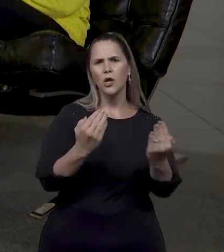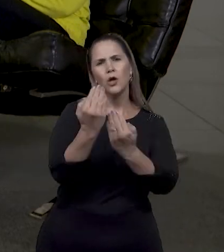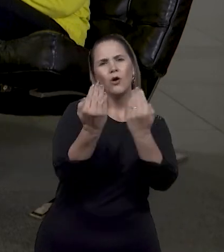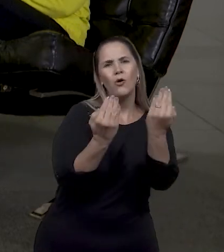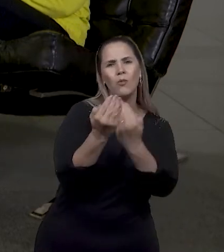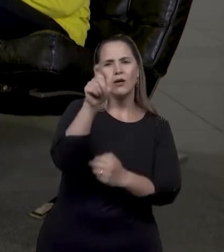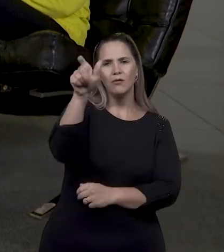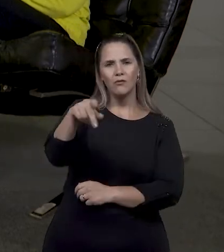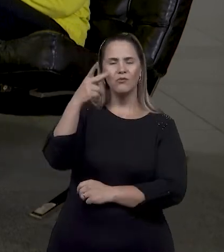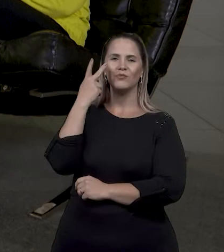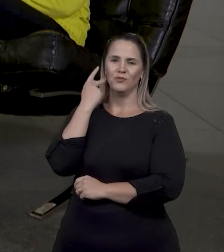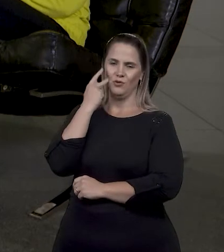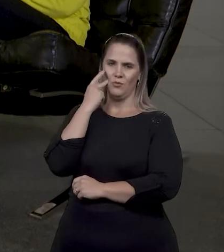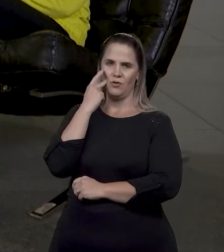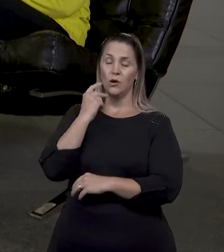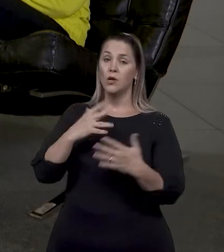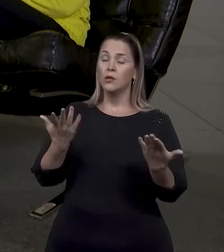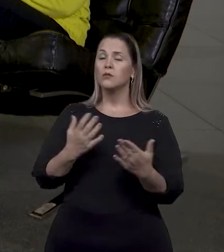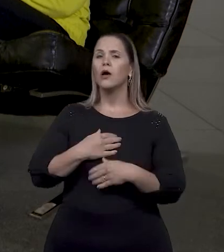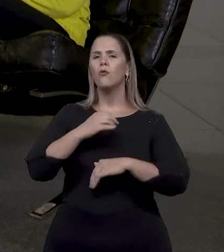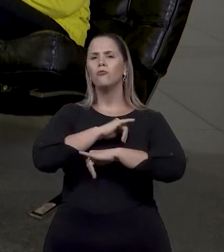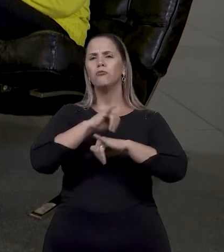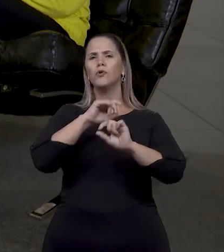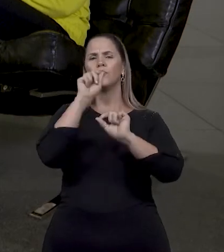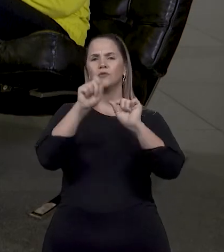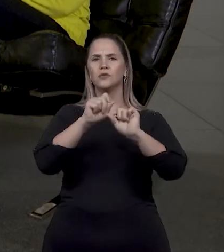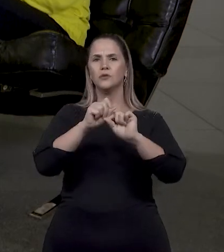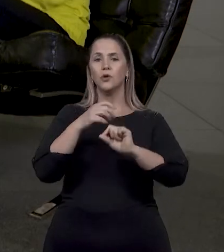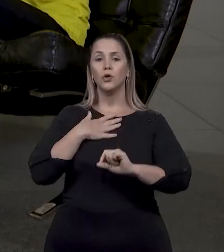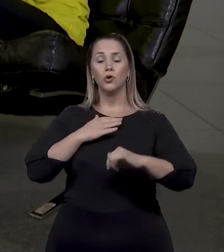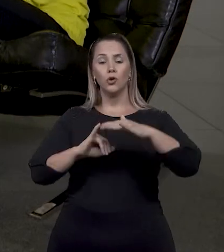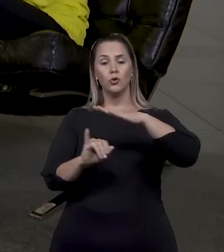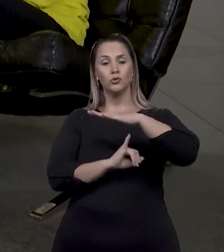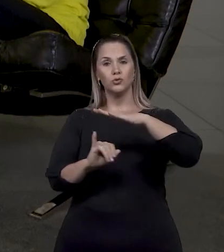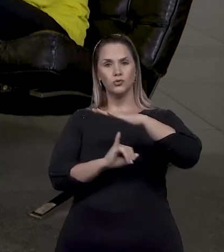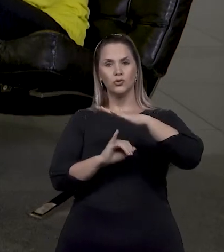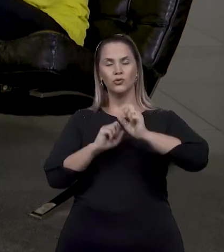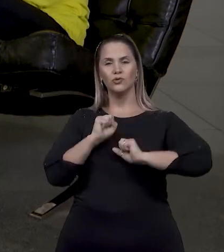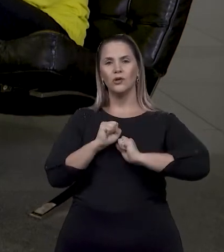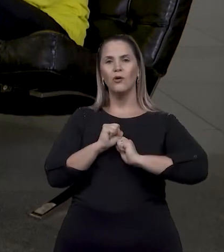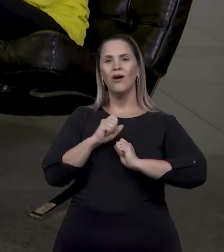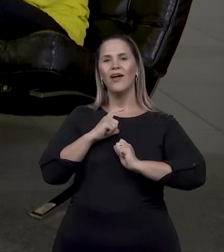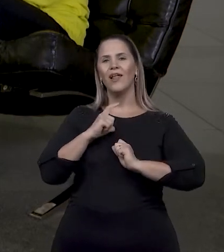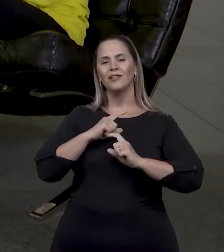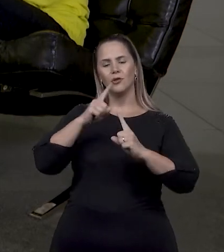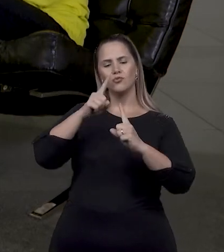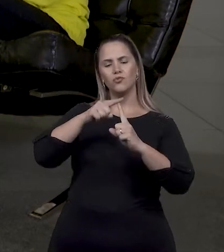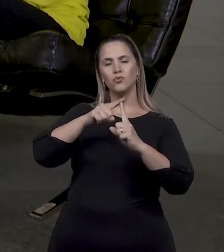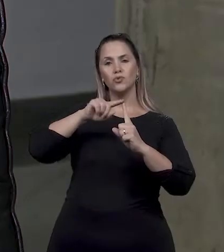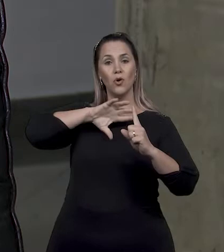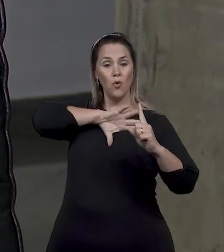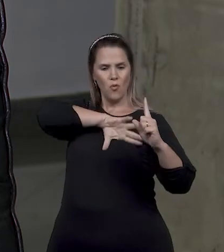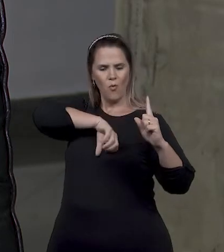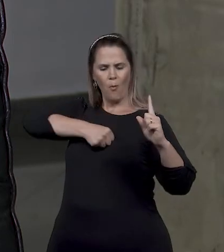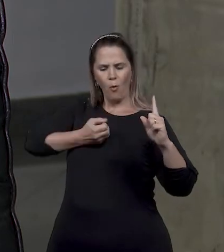Então, eu digo que a nossa academia se baseia em três palavrinhas chaves.